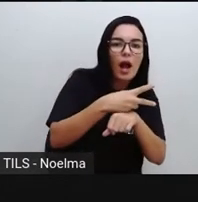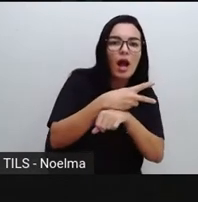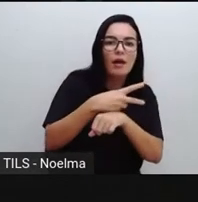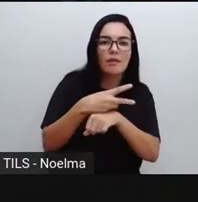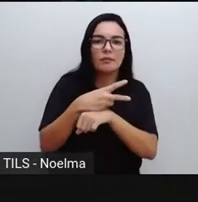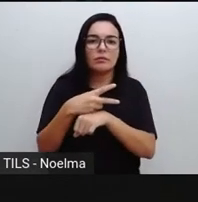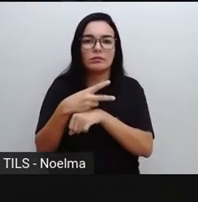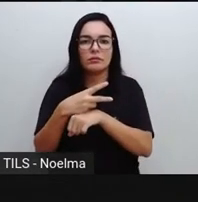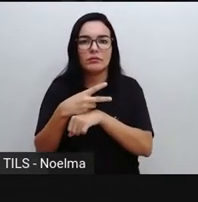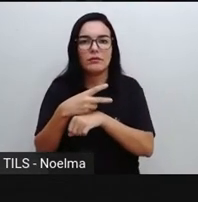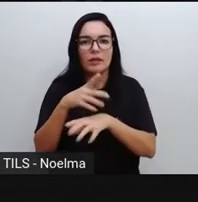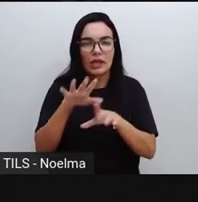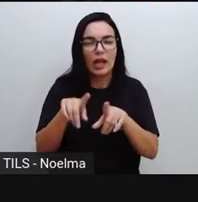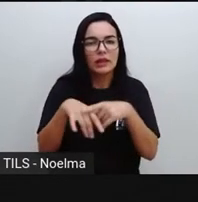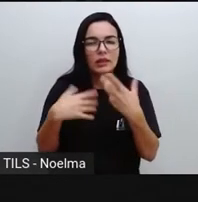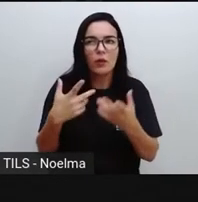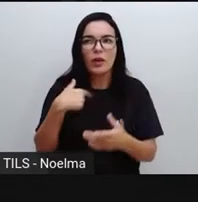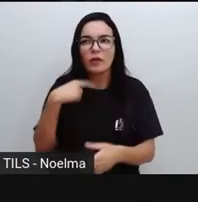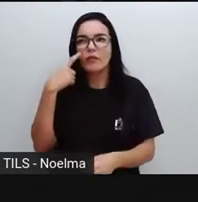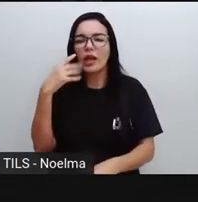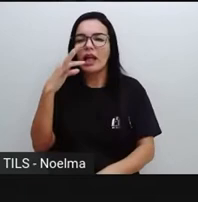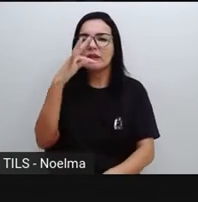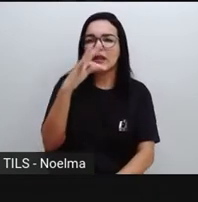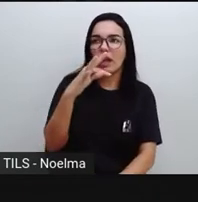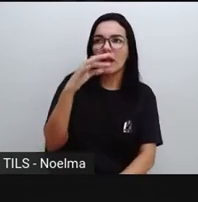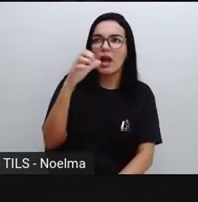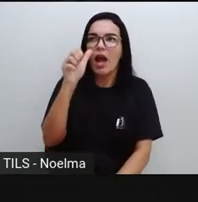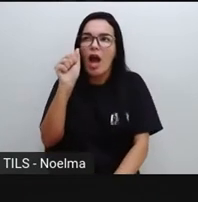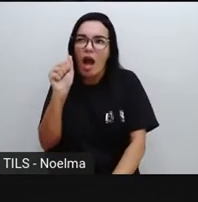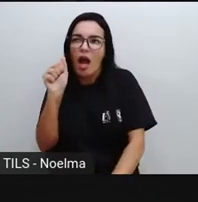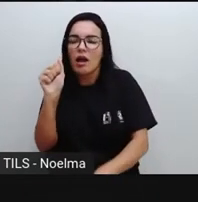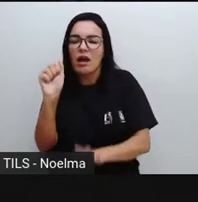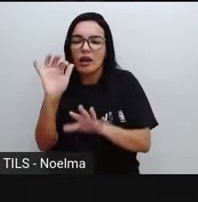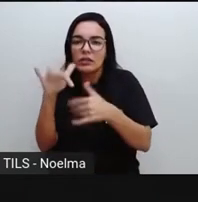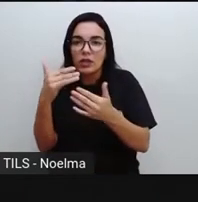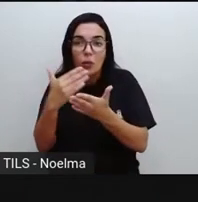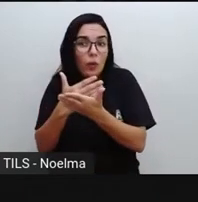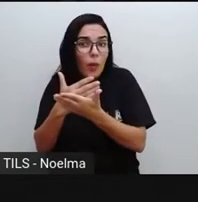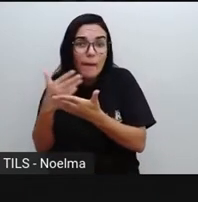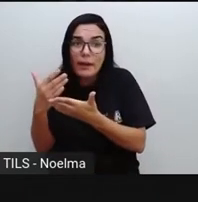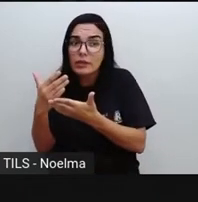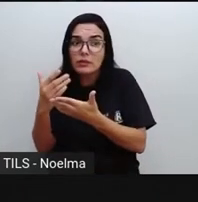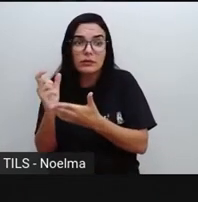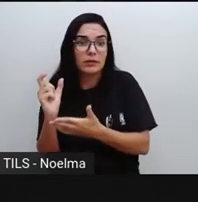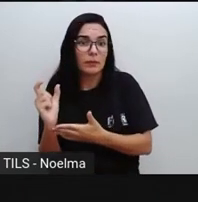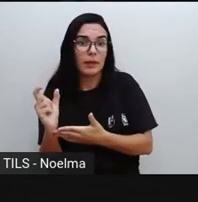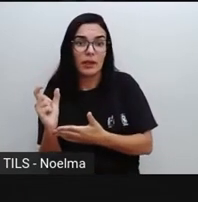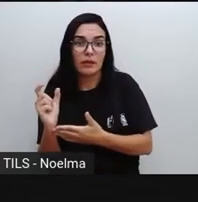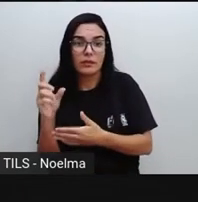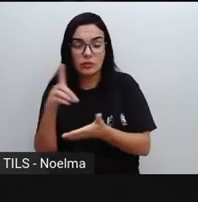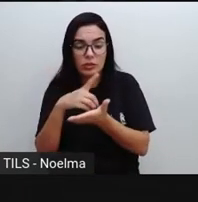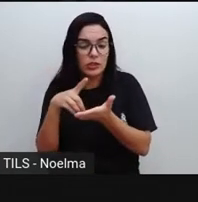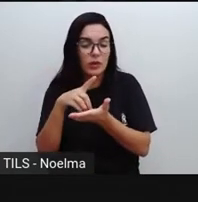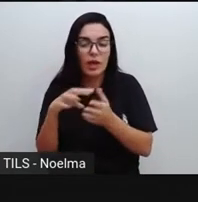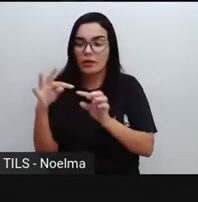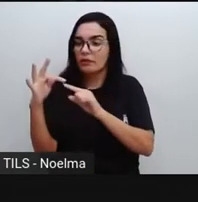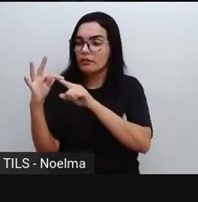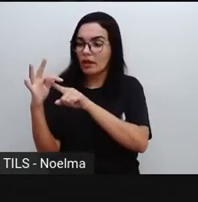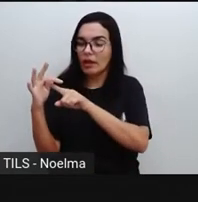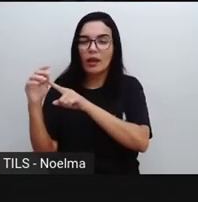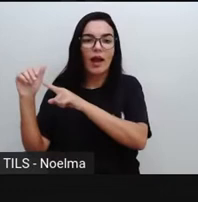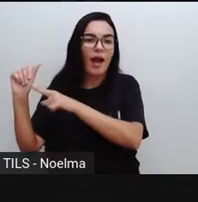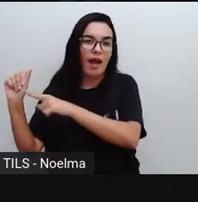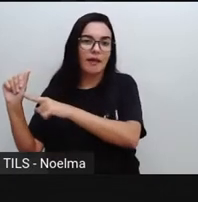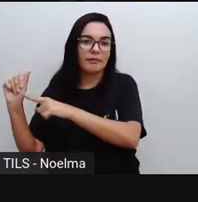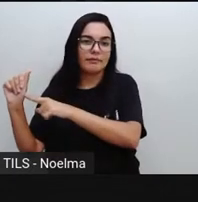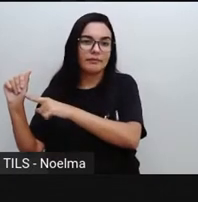Tartaruga é TA, então vai vir logo mais no início, né? Porque tem TA, todas as palavras que tem TA vão vir juntas.